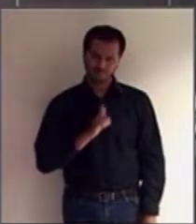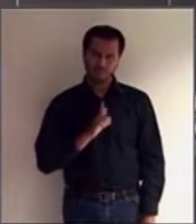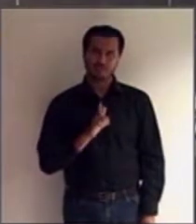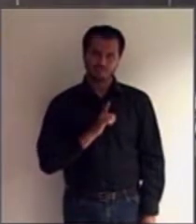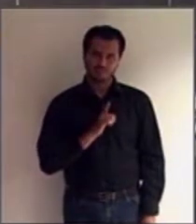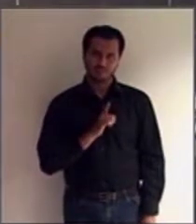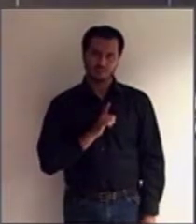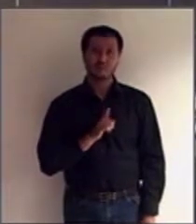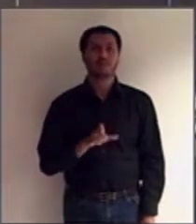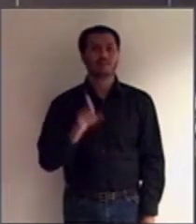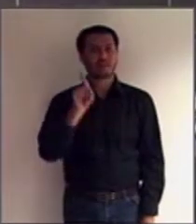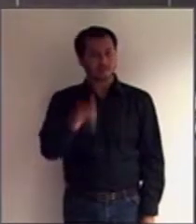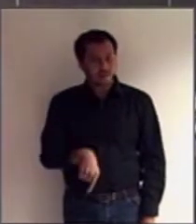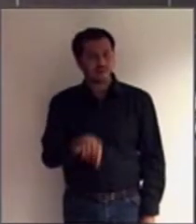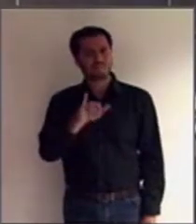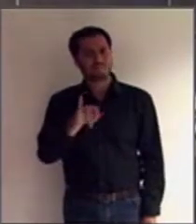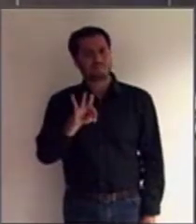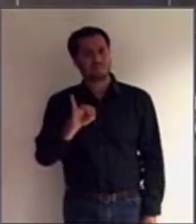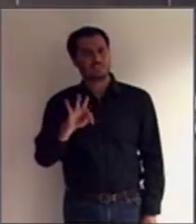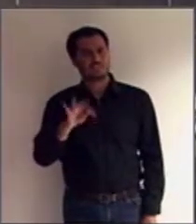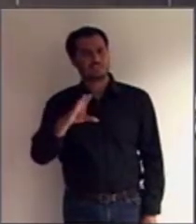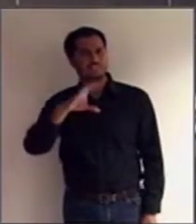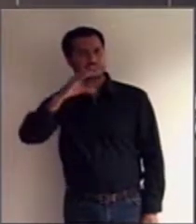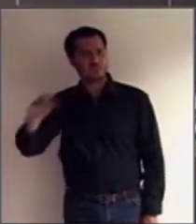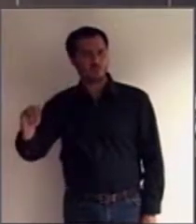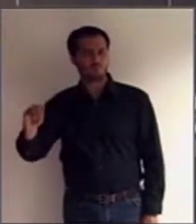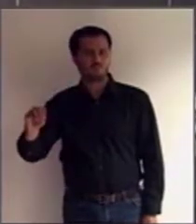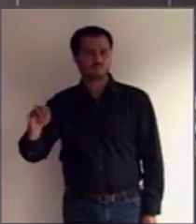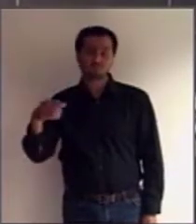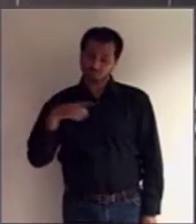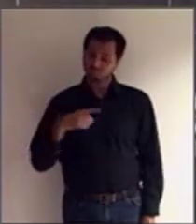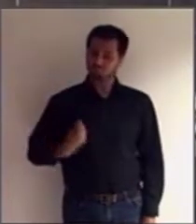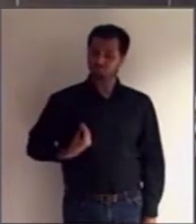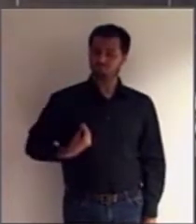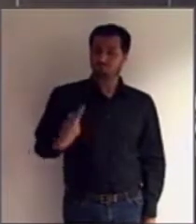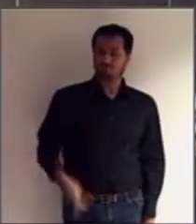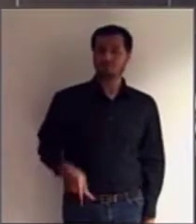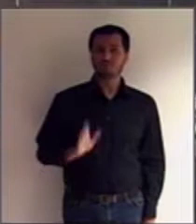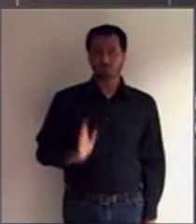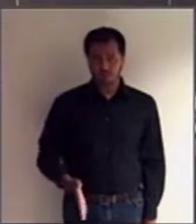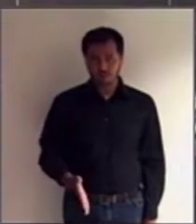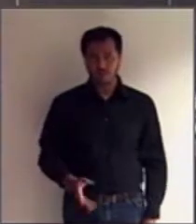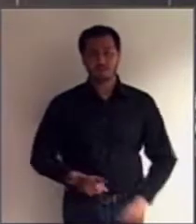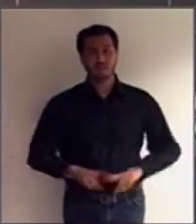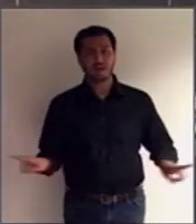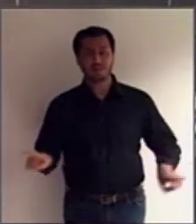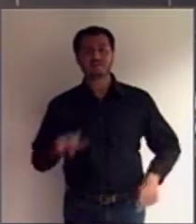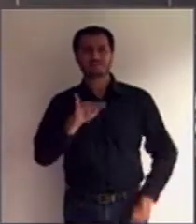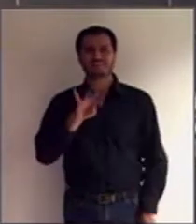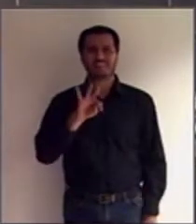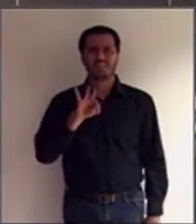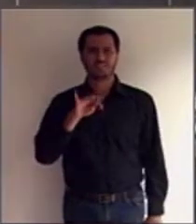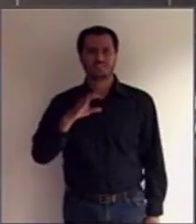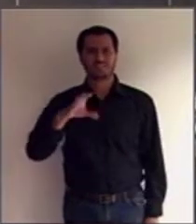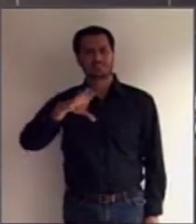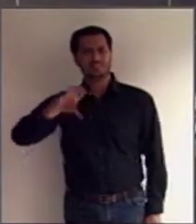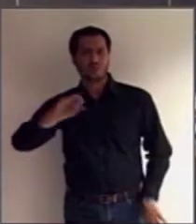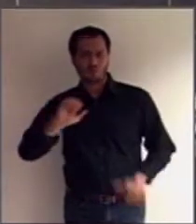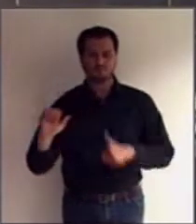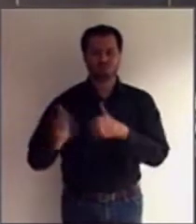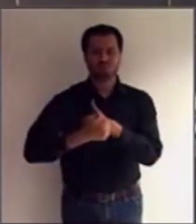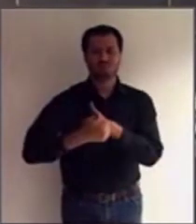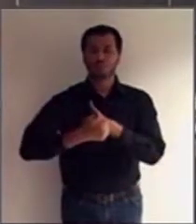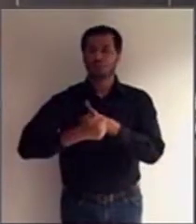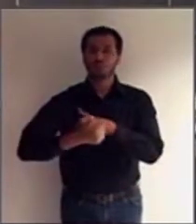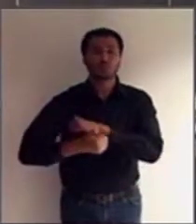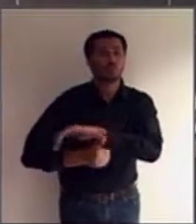mais é do que a interdição. Mas, quando a gente faz a interdição total, ela acaba contrariando a